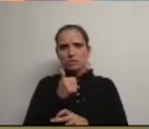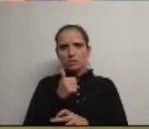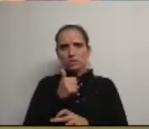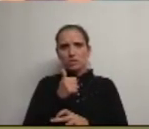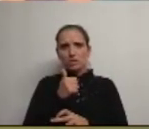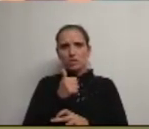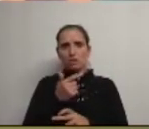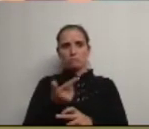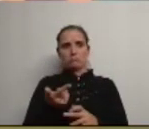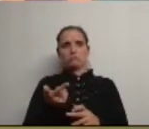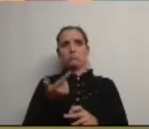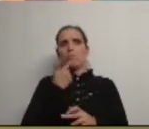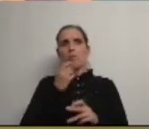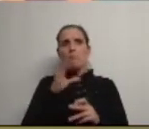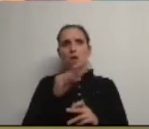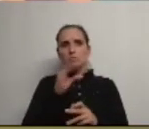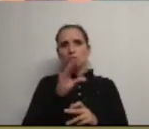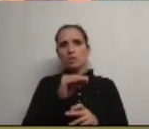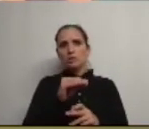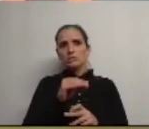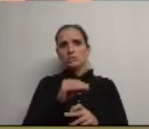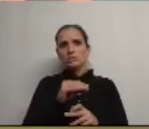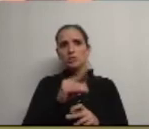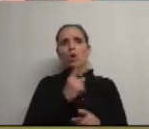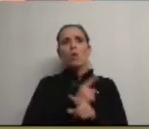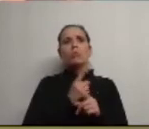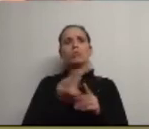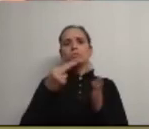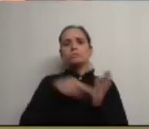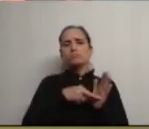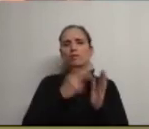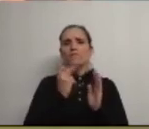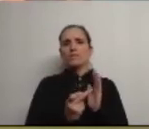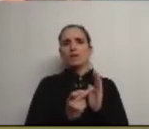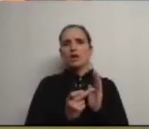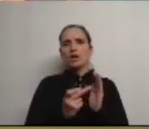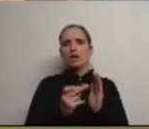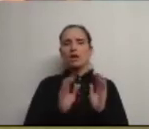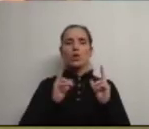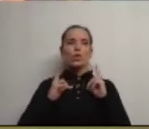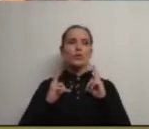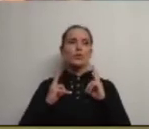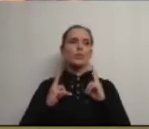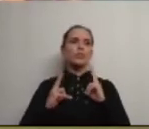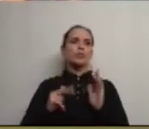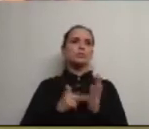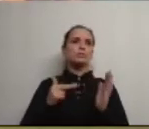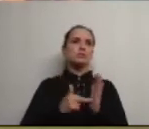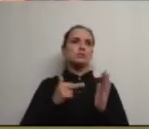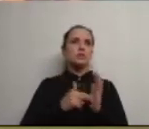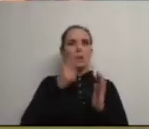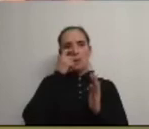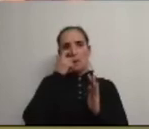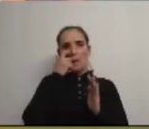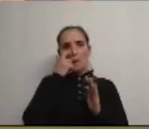não podemos mas não podemos subir mais porque é que devemos alocar a isso e ficar comodamente sentados a dizer isso é uma